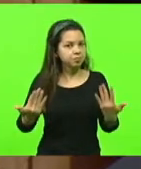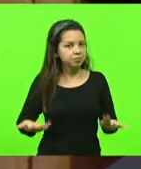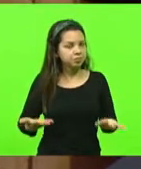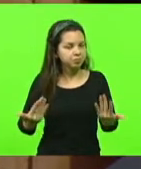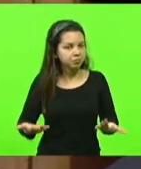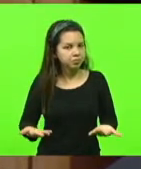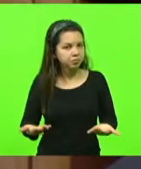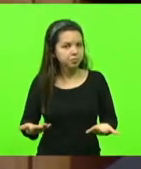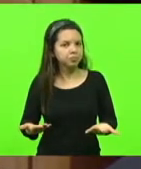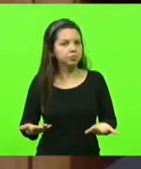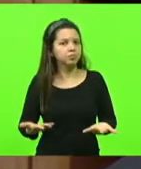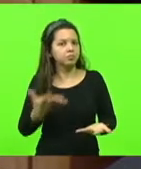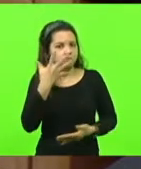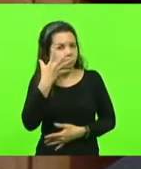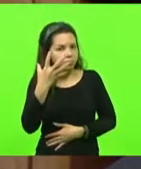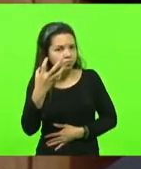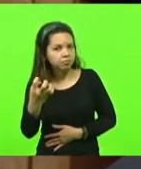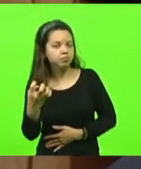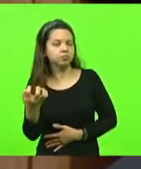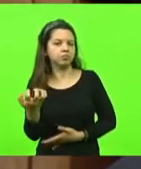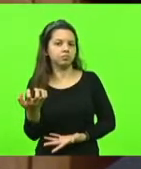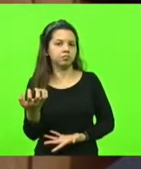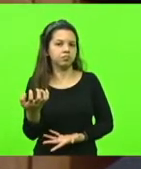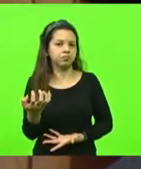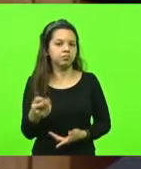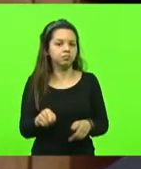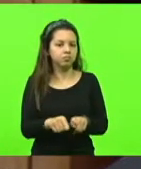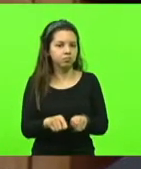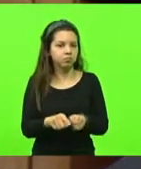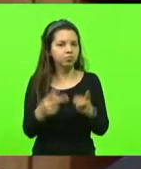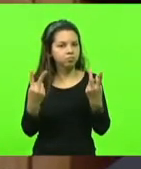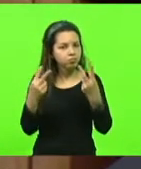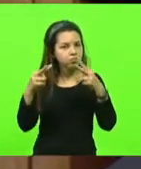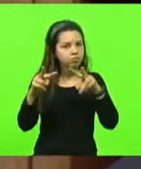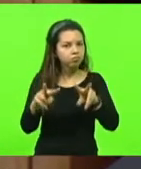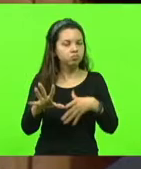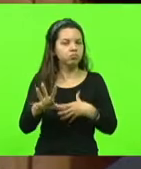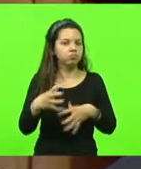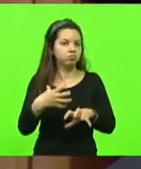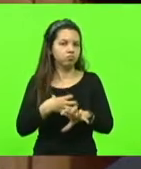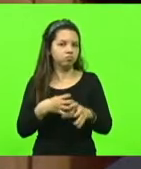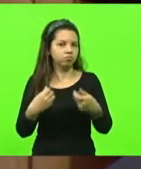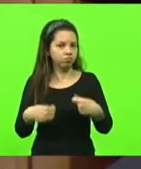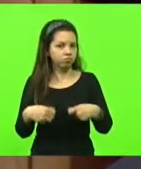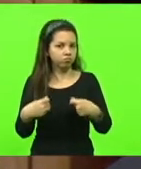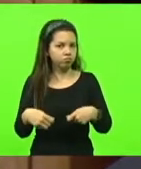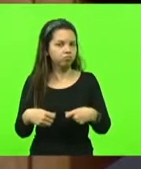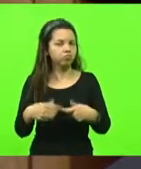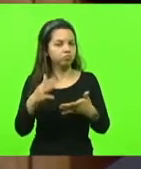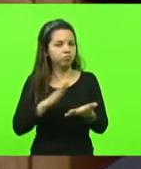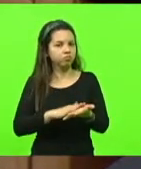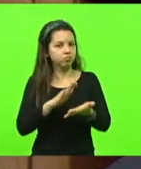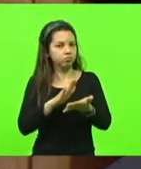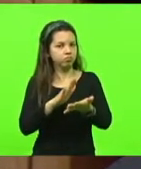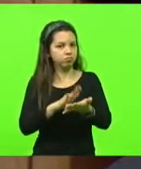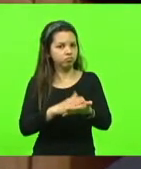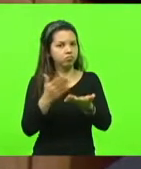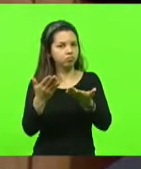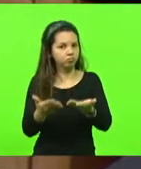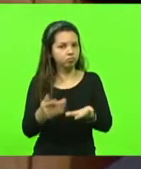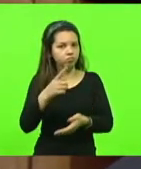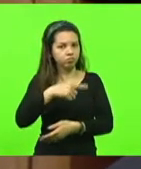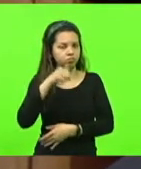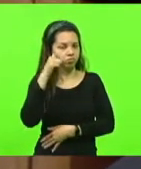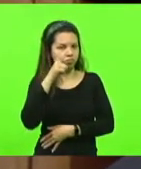mais atraente, de certa forma, e com esse olhar mais sensível. Parabéns a ti, as nossas colegas mulheres